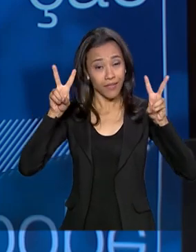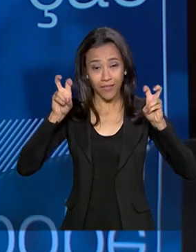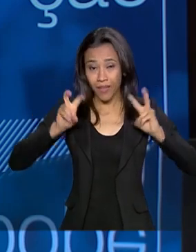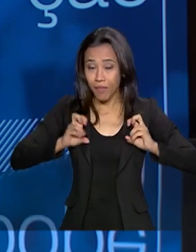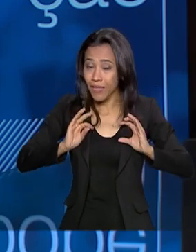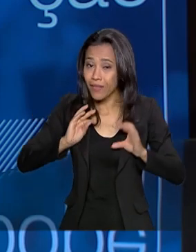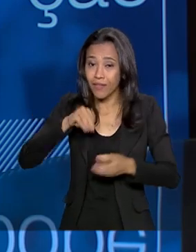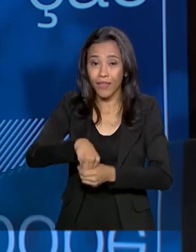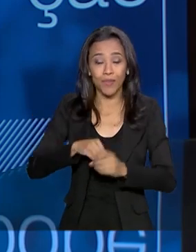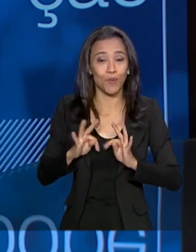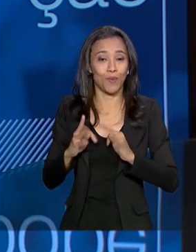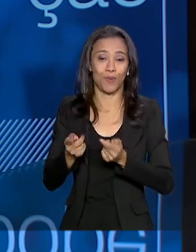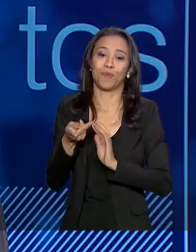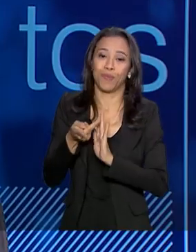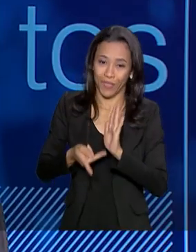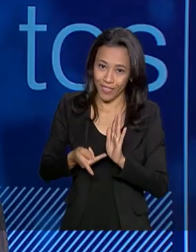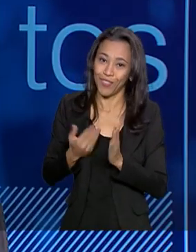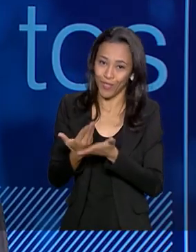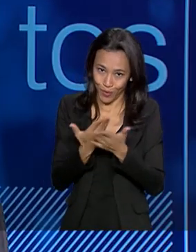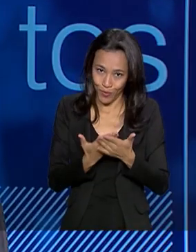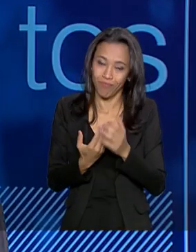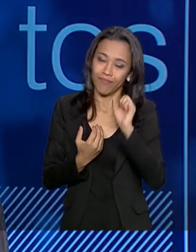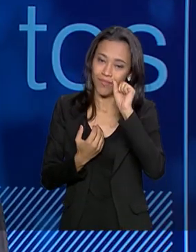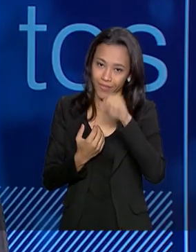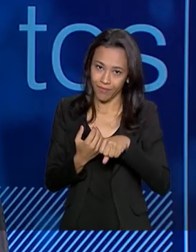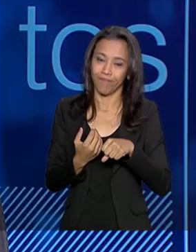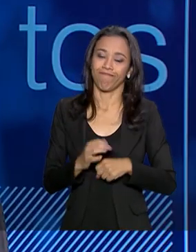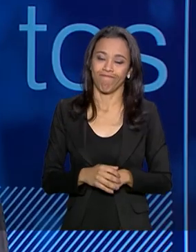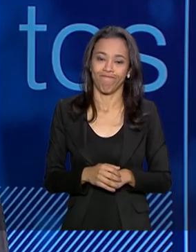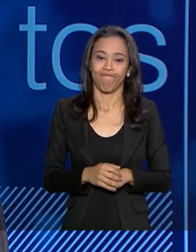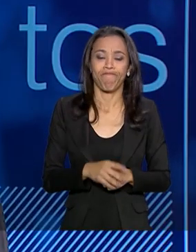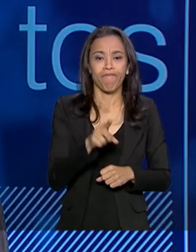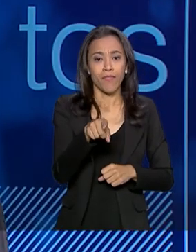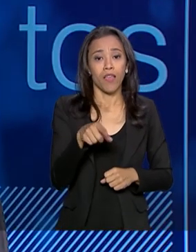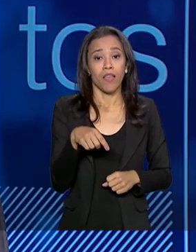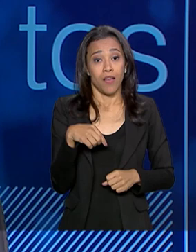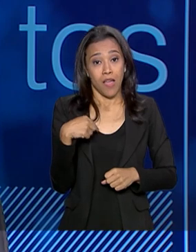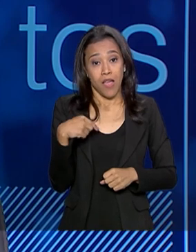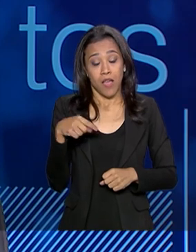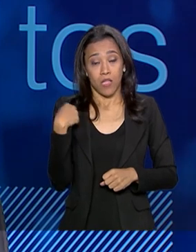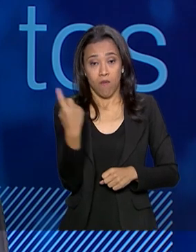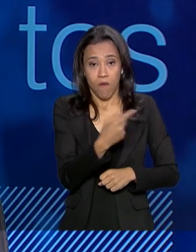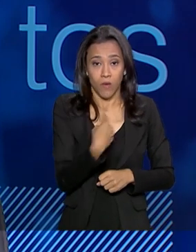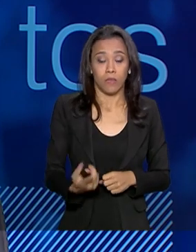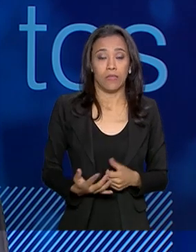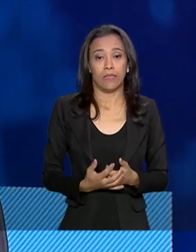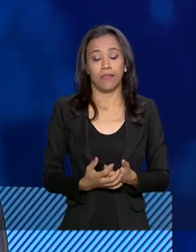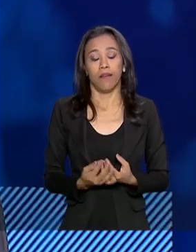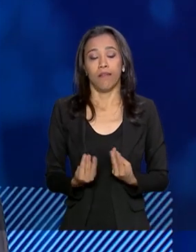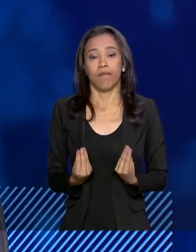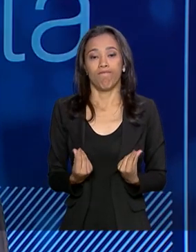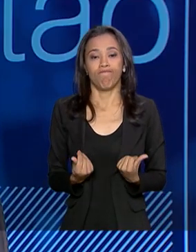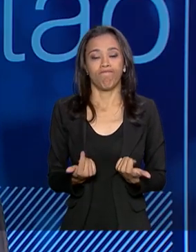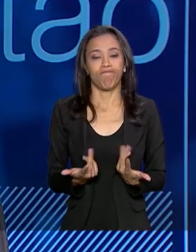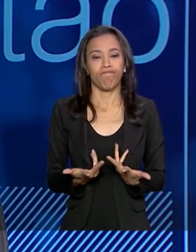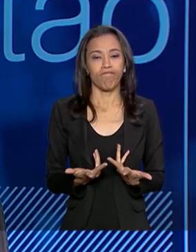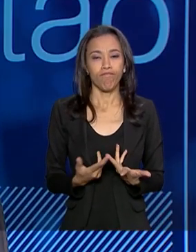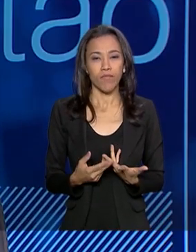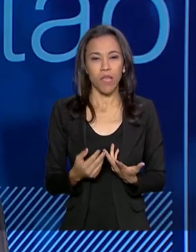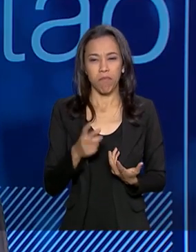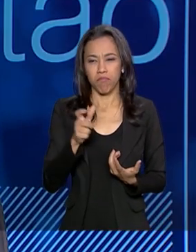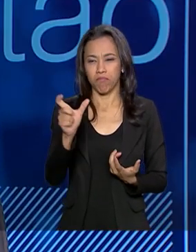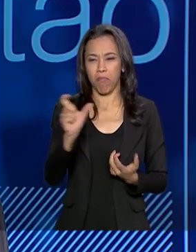está em todos os estudos. Sim, muito importante. Muitas vezes até a gente passa por uma situação de